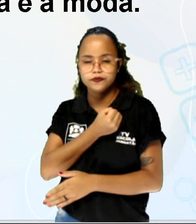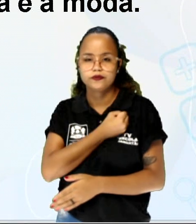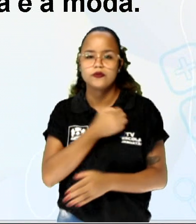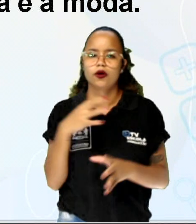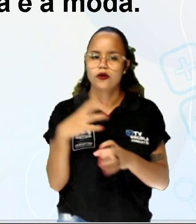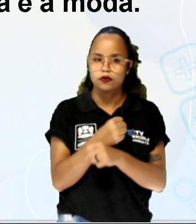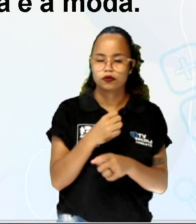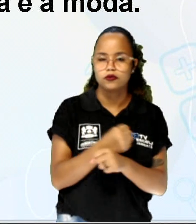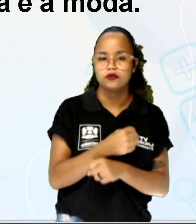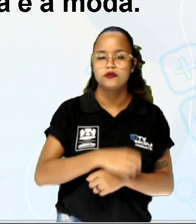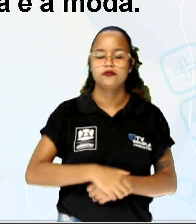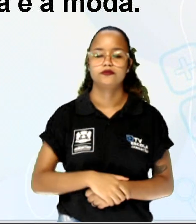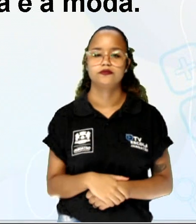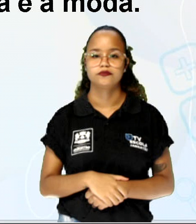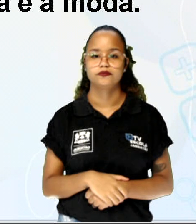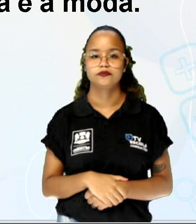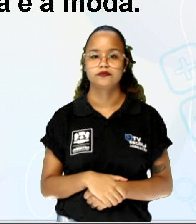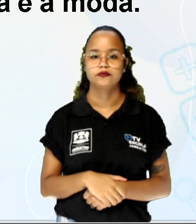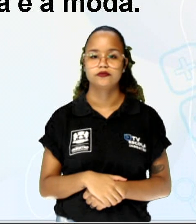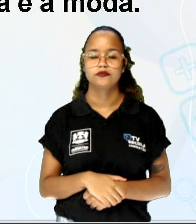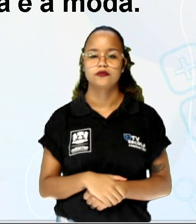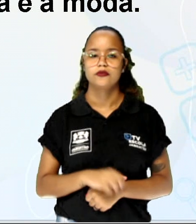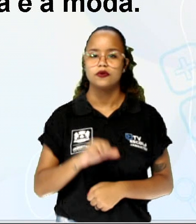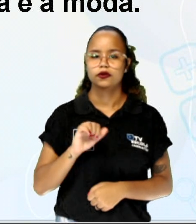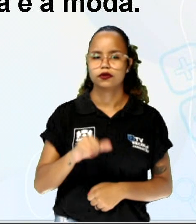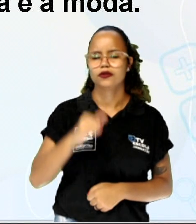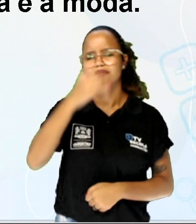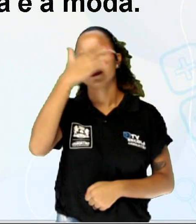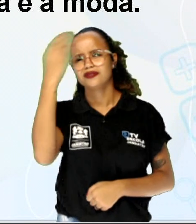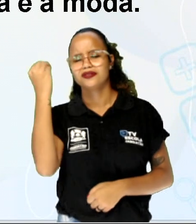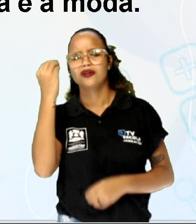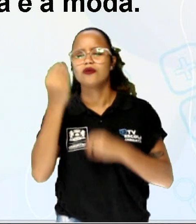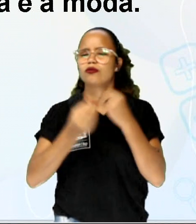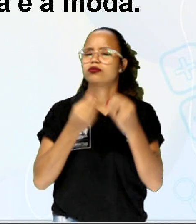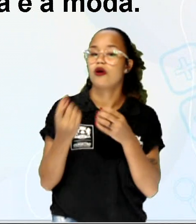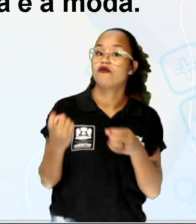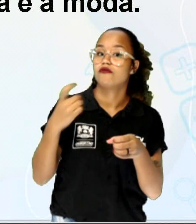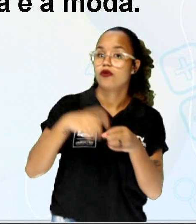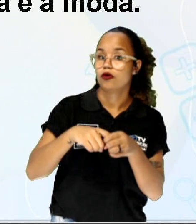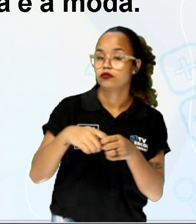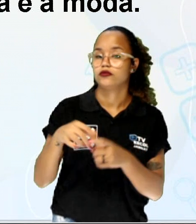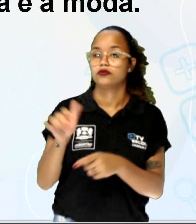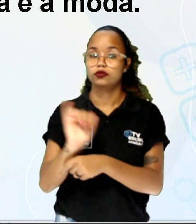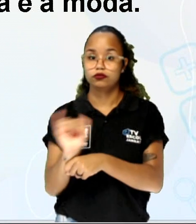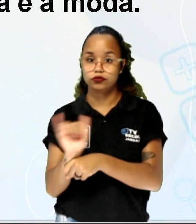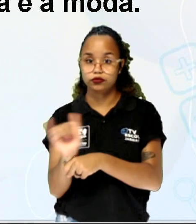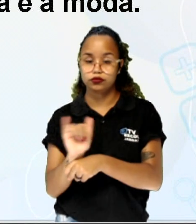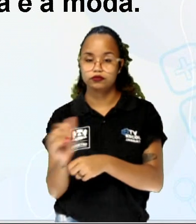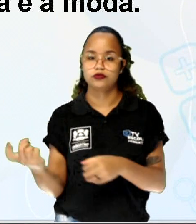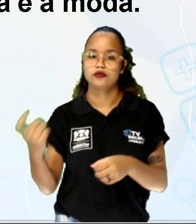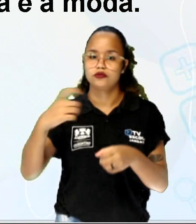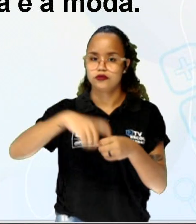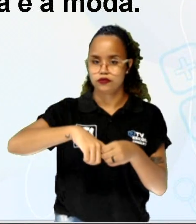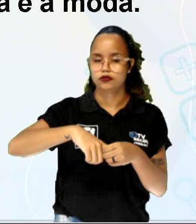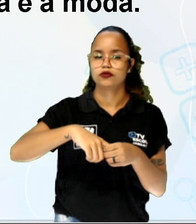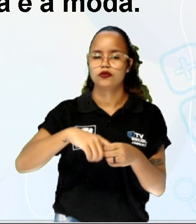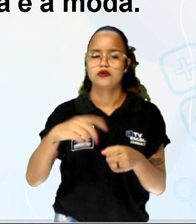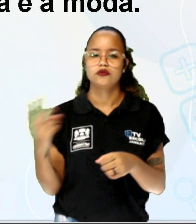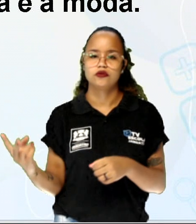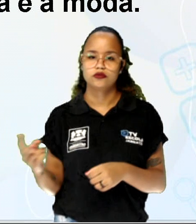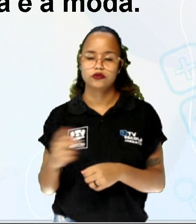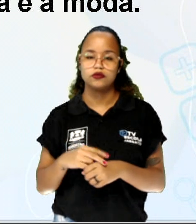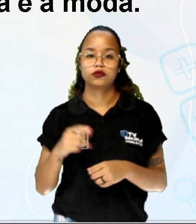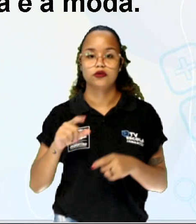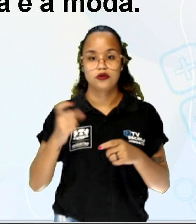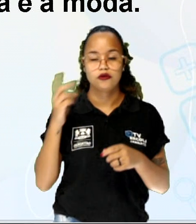aritmética, a mediana e a moda, tá? Se você esquecer como é que falta, vai lá no YouTube, volta um pouquinho o vídeo, assiste novamente